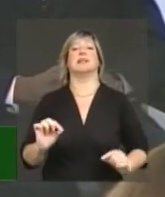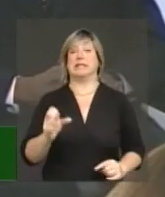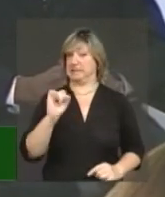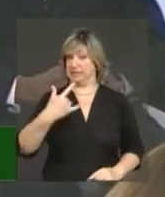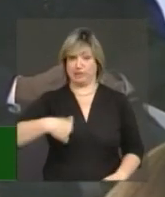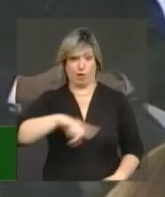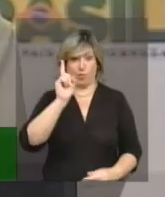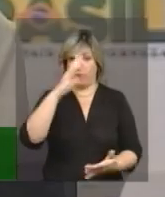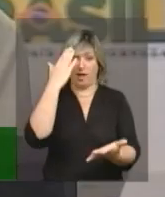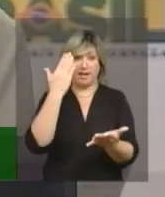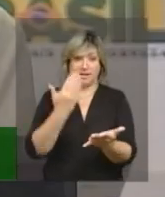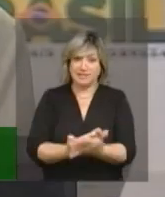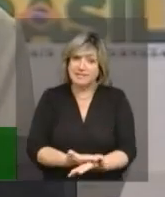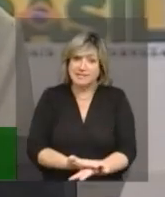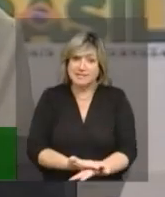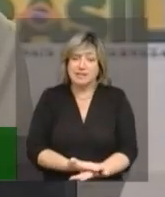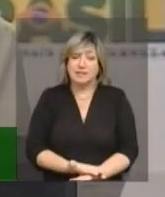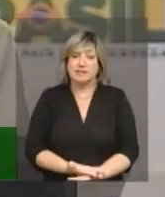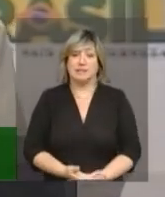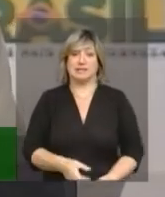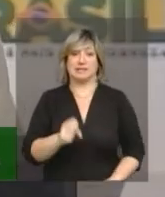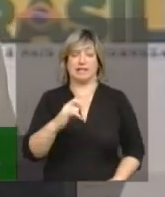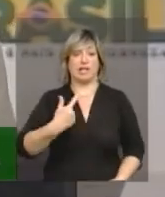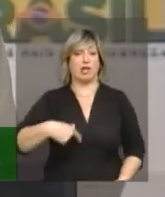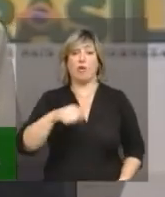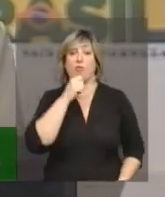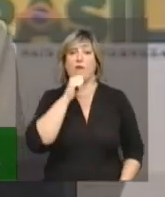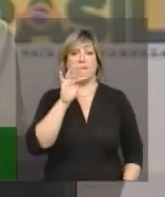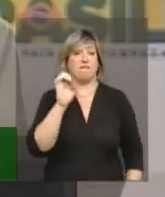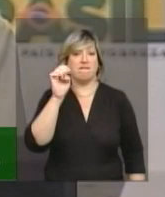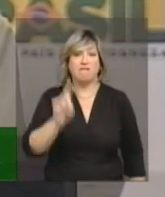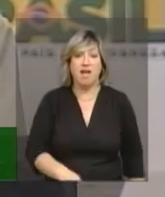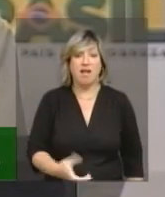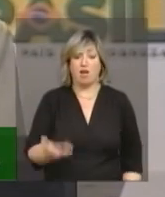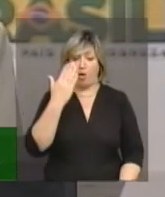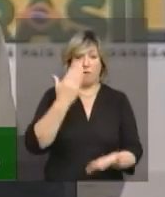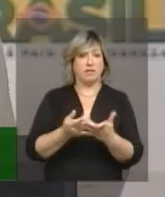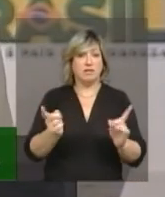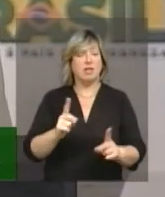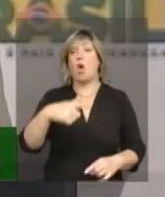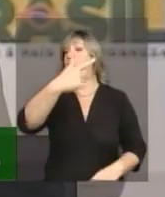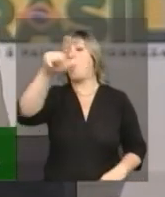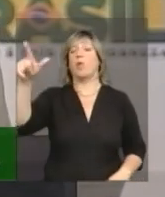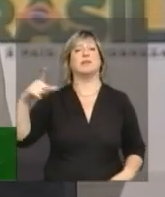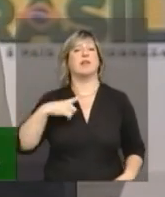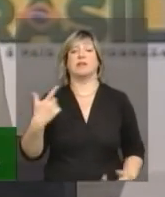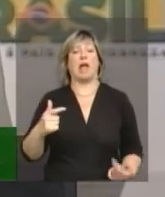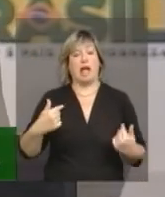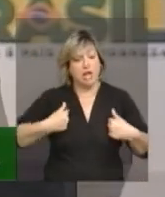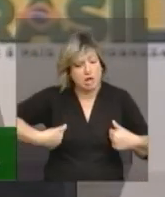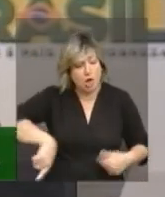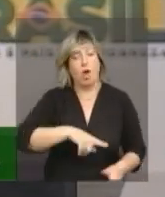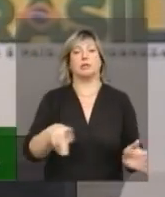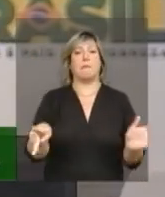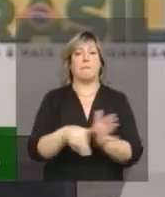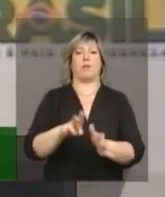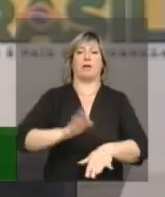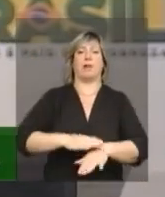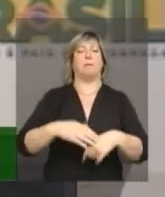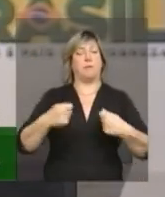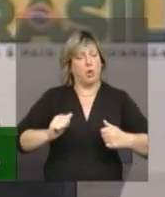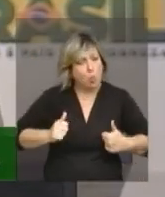acreditarmos, se nós não tivermos a nossa fé, a nossa confiança que vai dar certo, não adianta os outros terem. Então, nós que temos que lutar por isso.